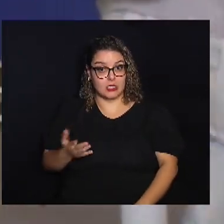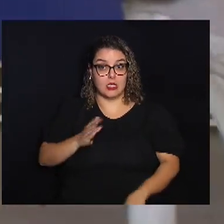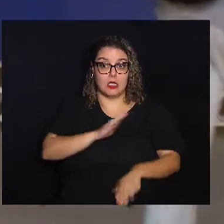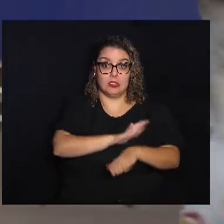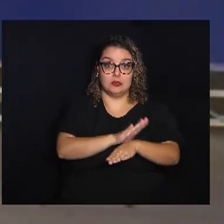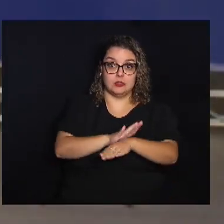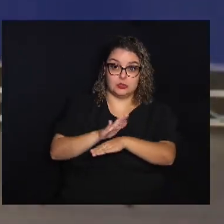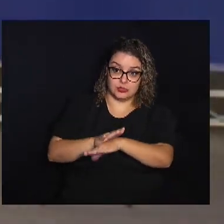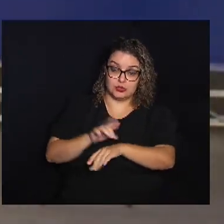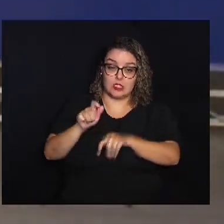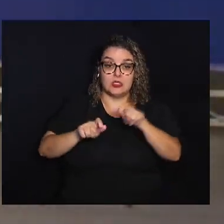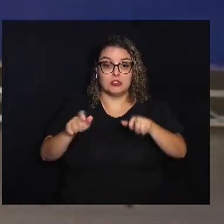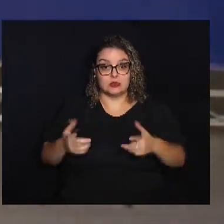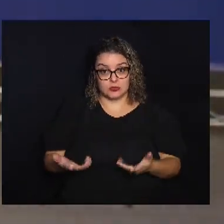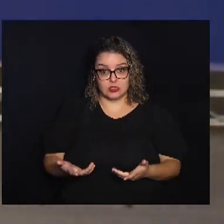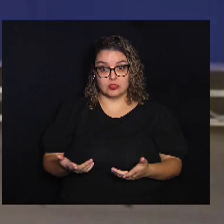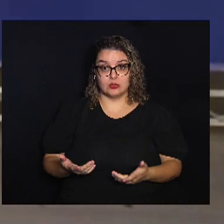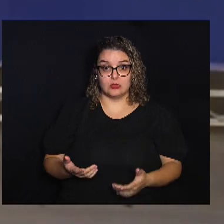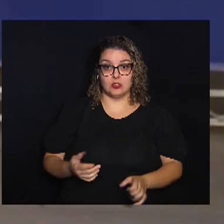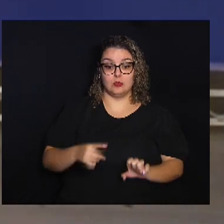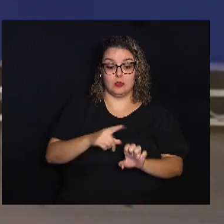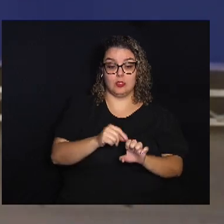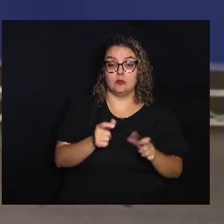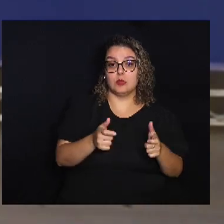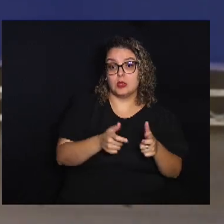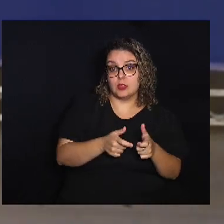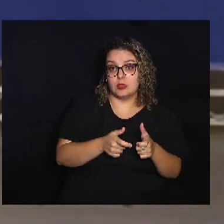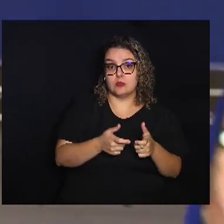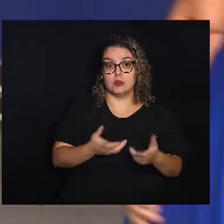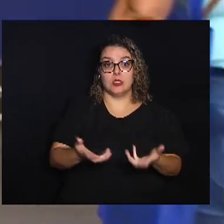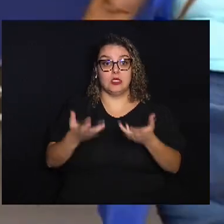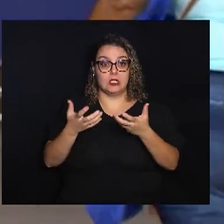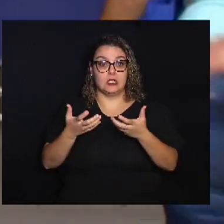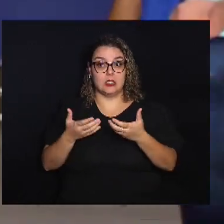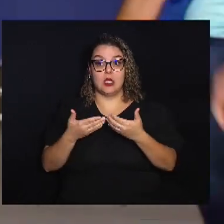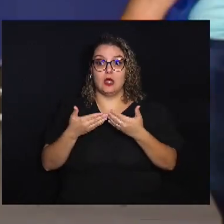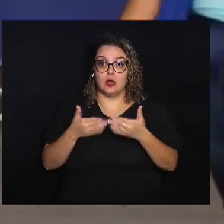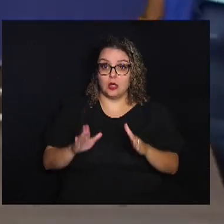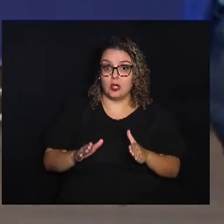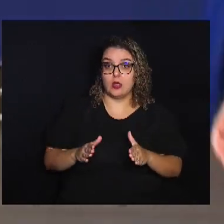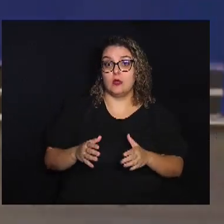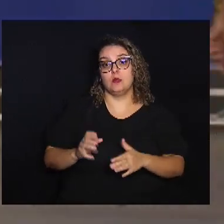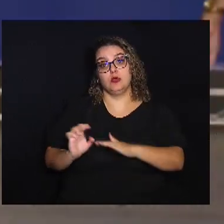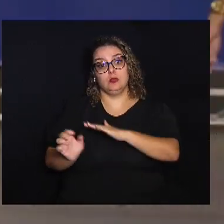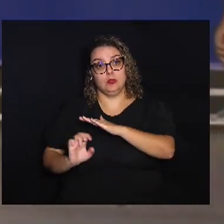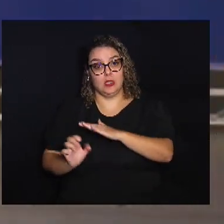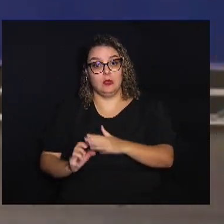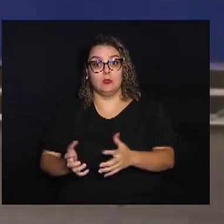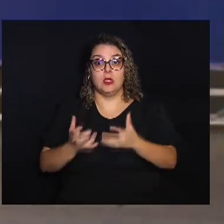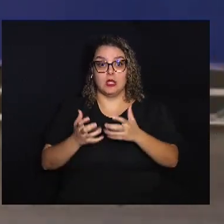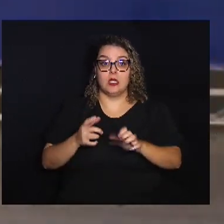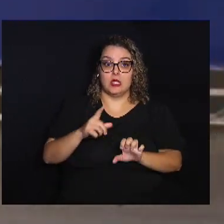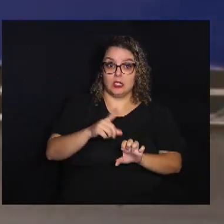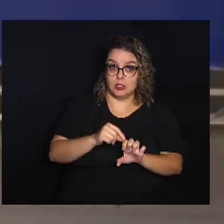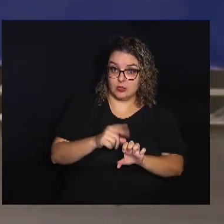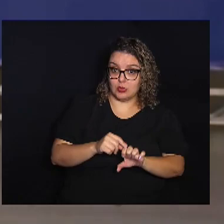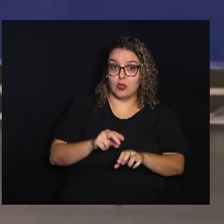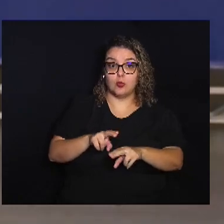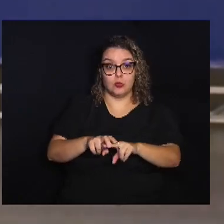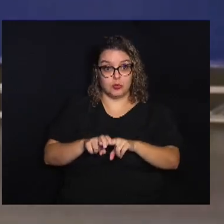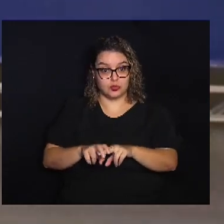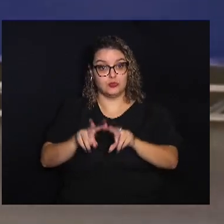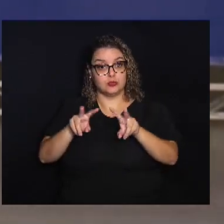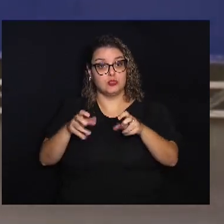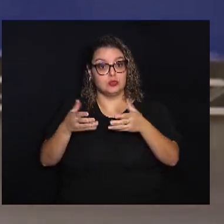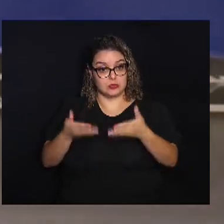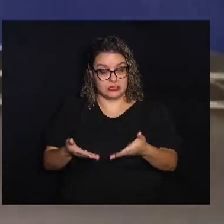aquelas pessoas né que são micro empreendedoras que querem abrir um negócio que querem empreender por isso sobre esse